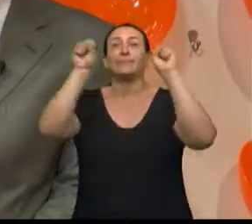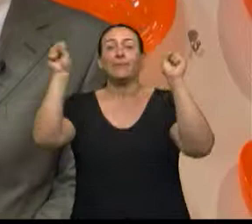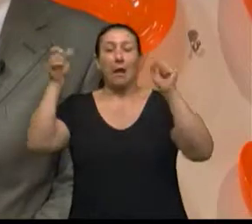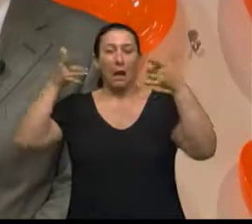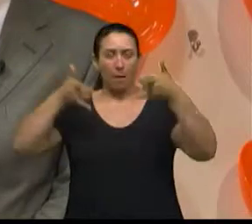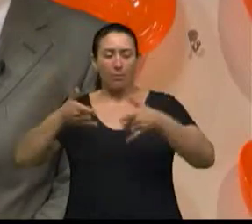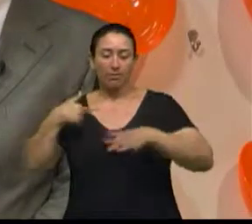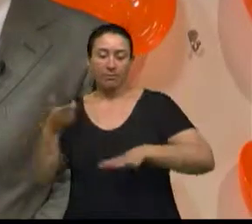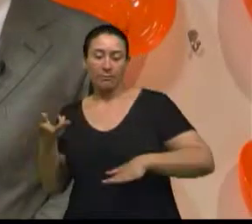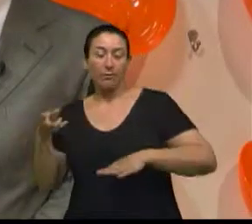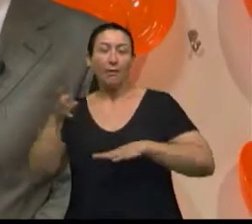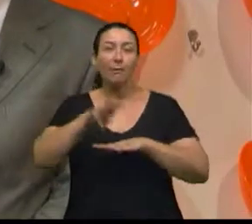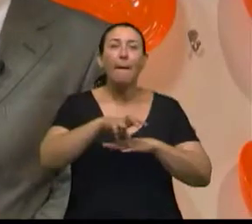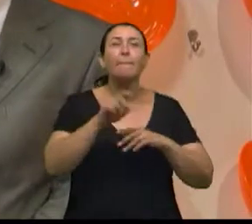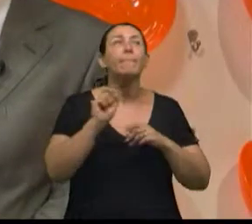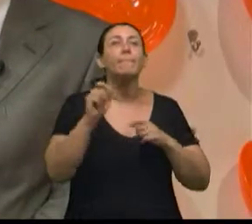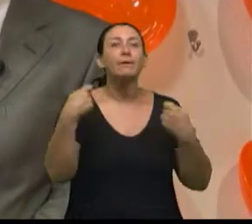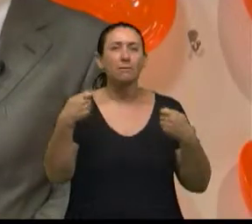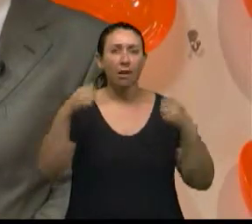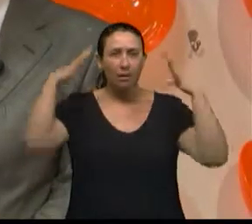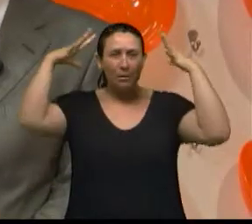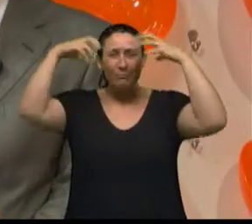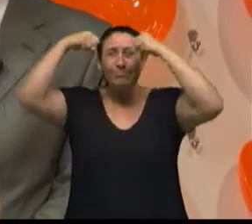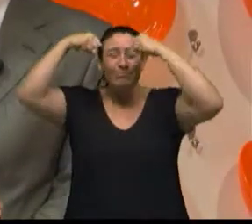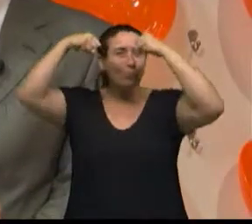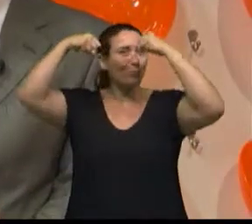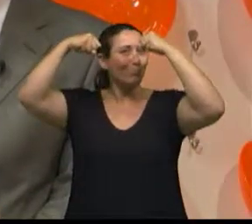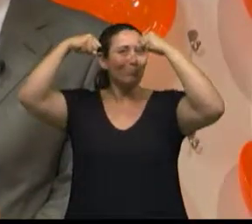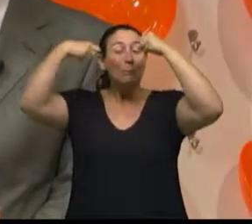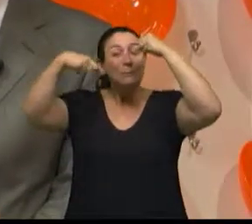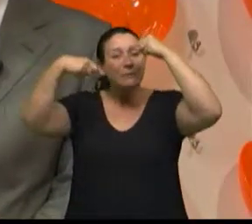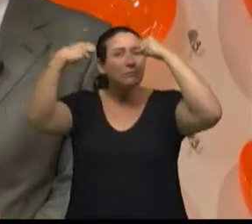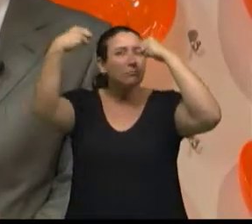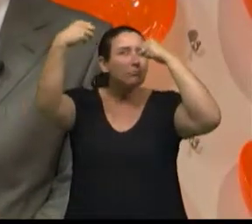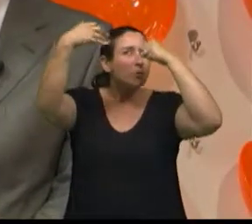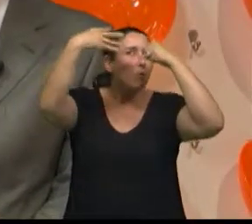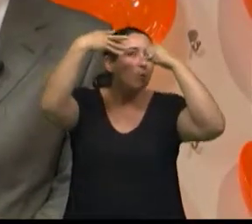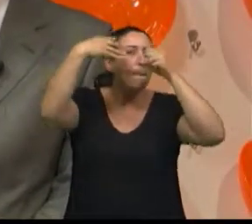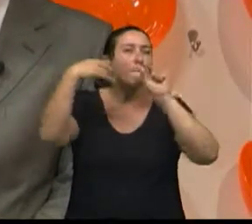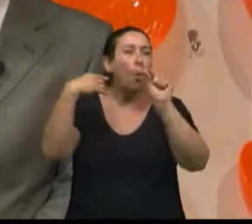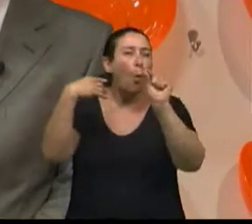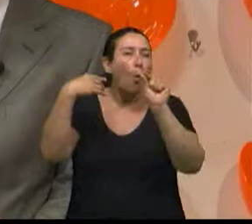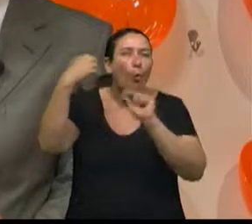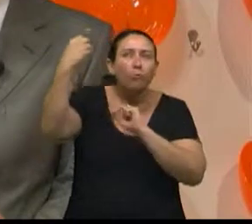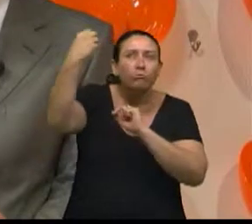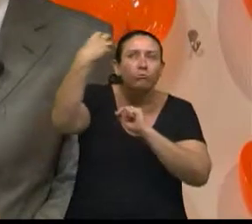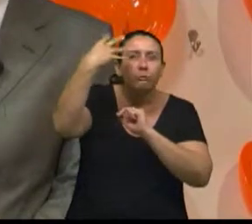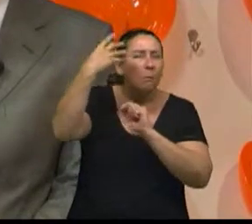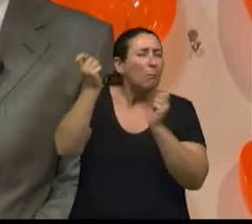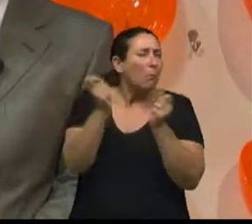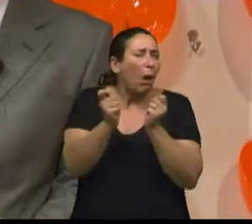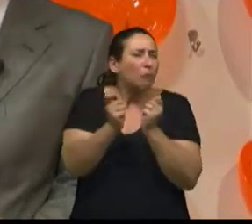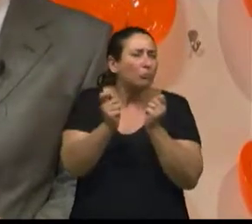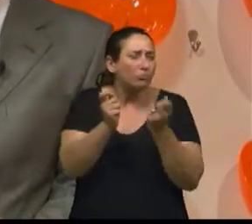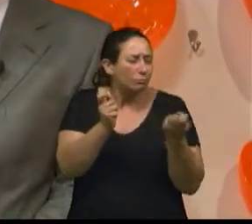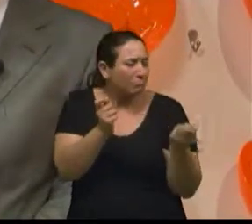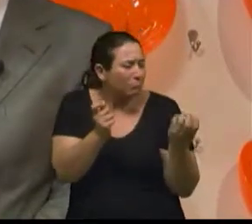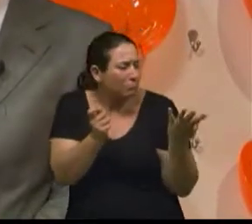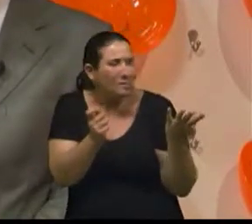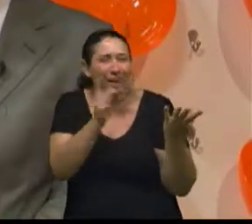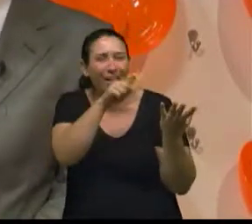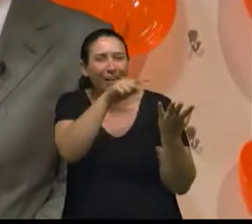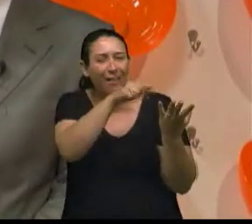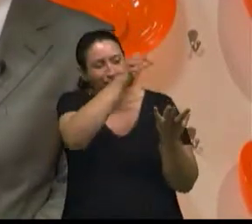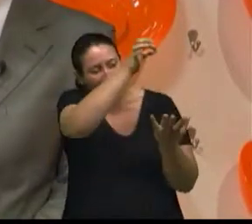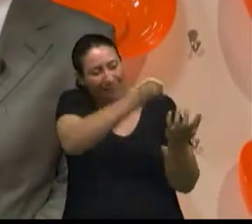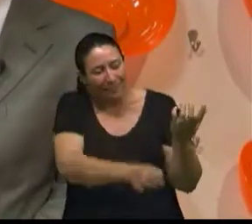tem que ter uma luz, uma luz para, pelo menos, clarear alguma coisa do quarto. Pode ser uma luz de rodapé, que